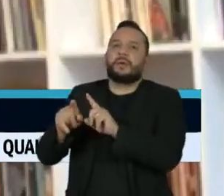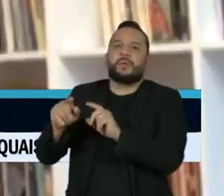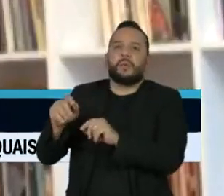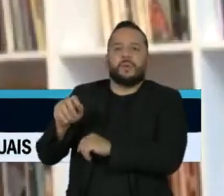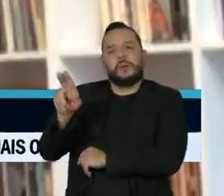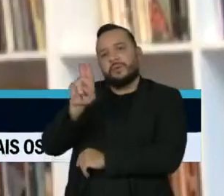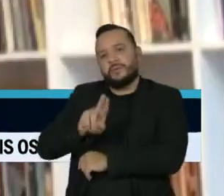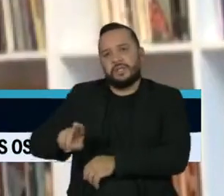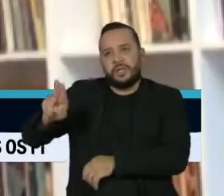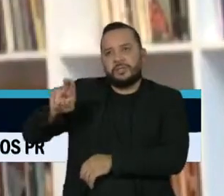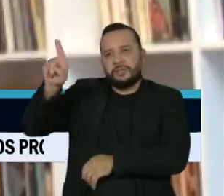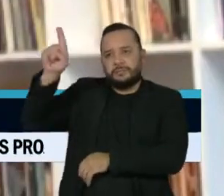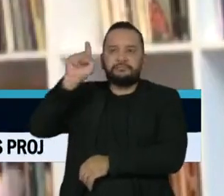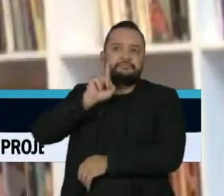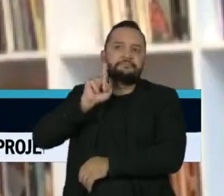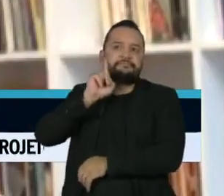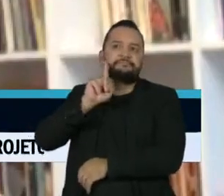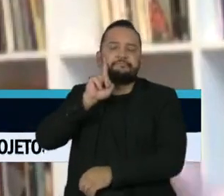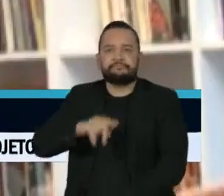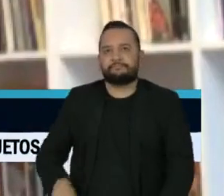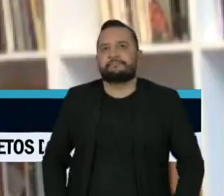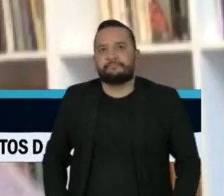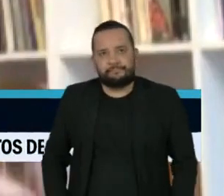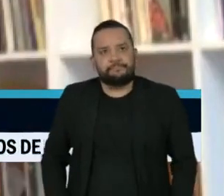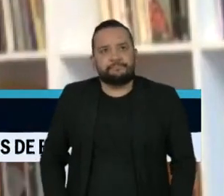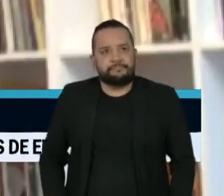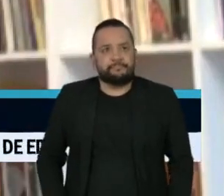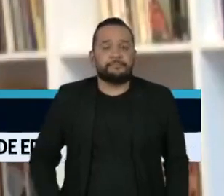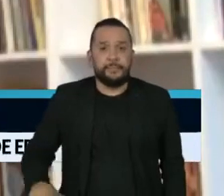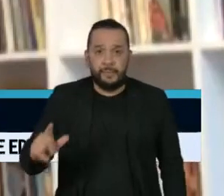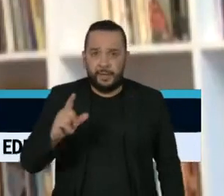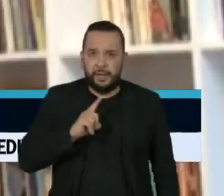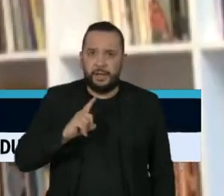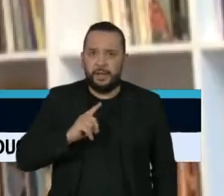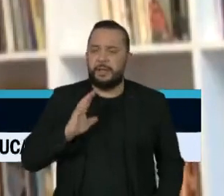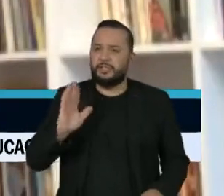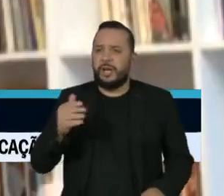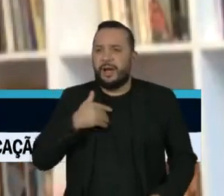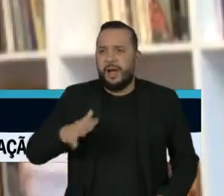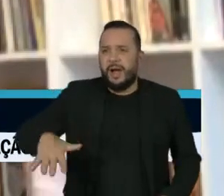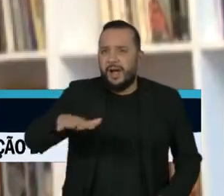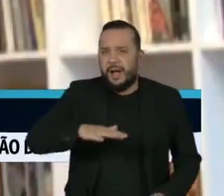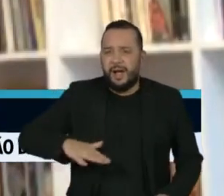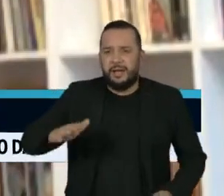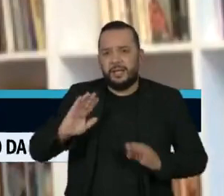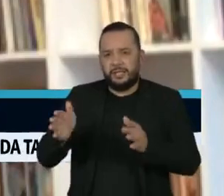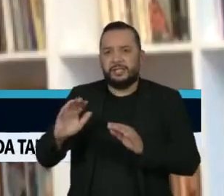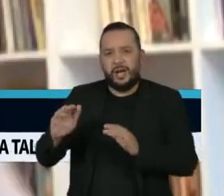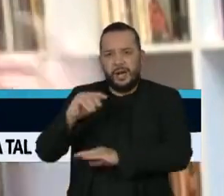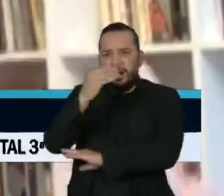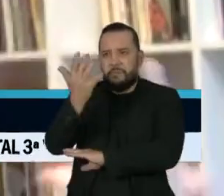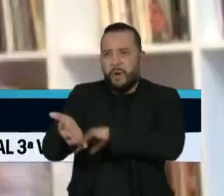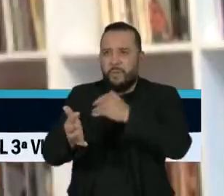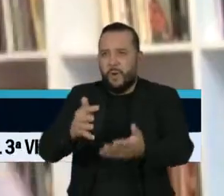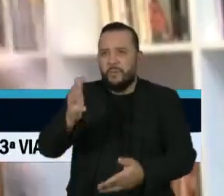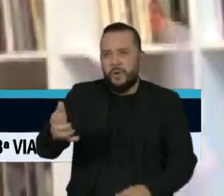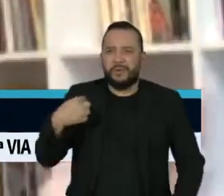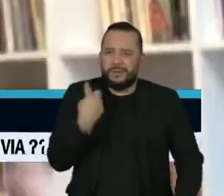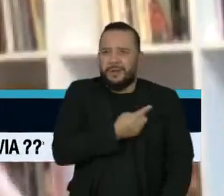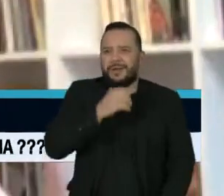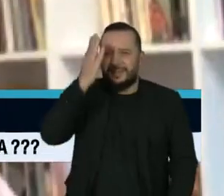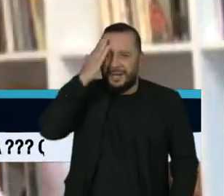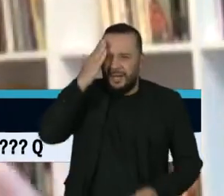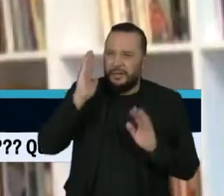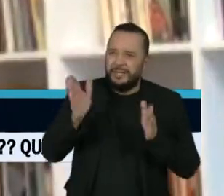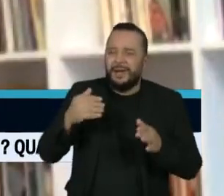faz um cruzamento entre todas essas áreas que tiveram perda e aquelas que a gente já sabe, e isso é literatura,